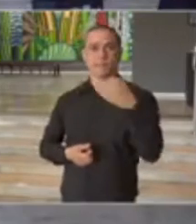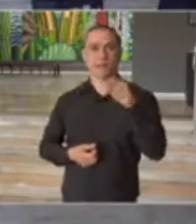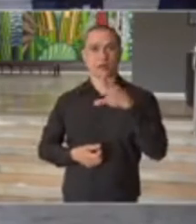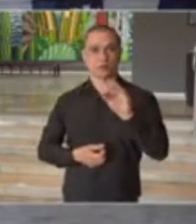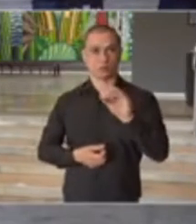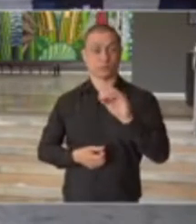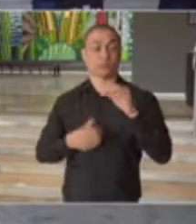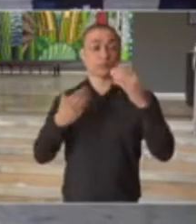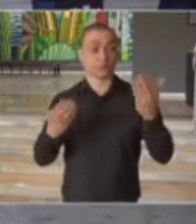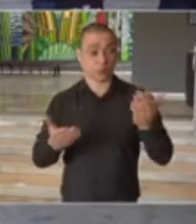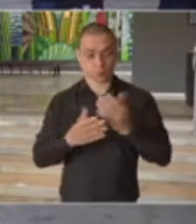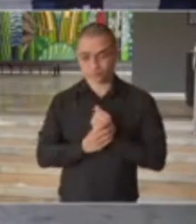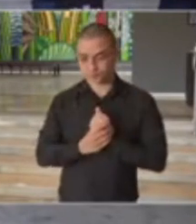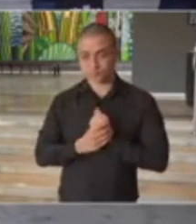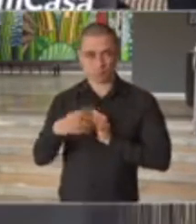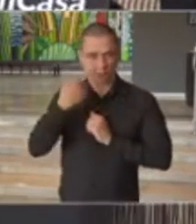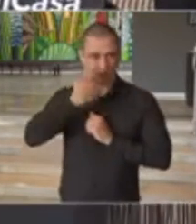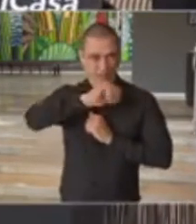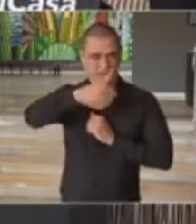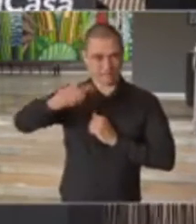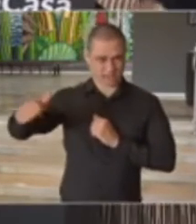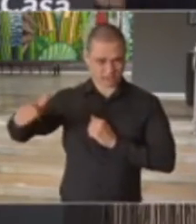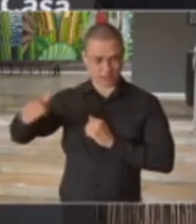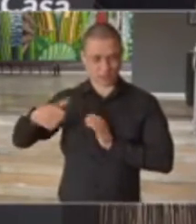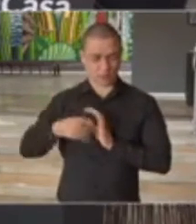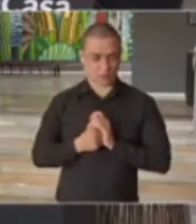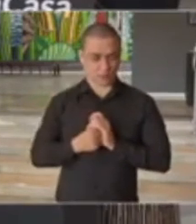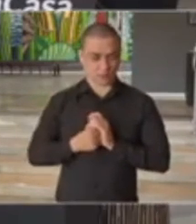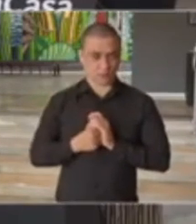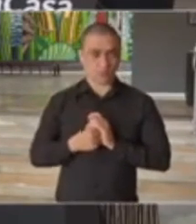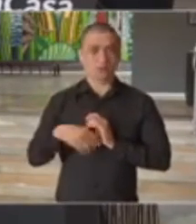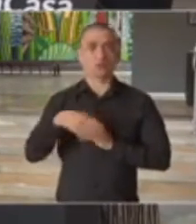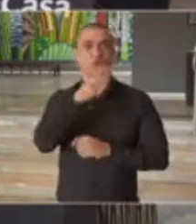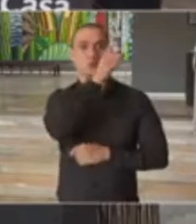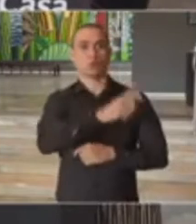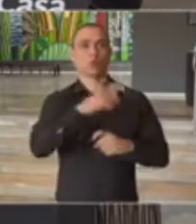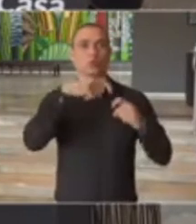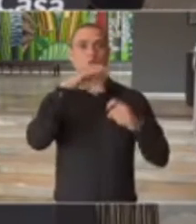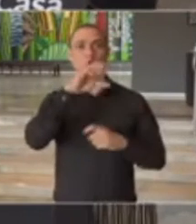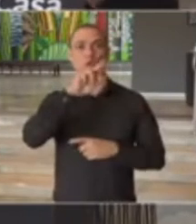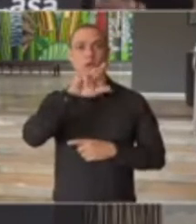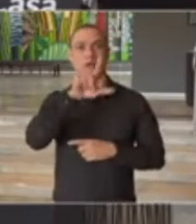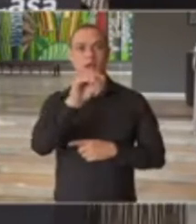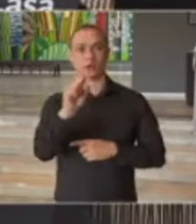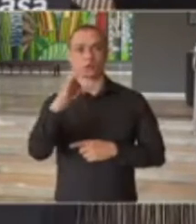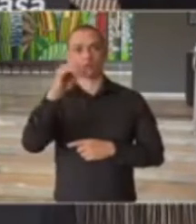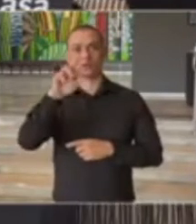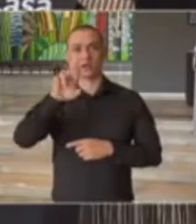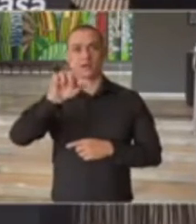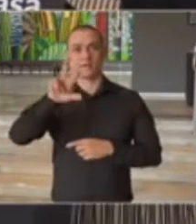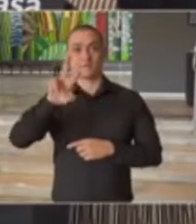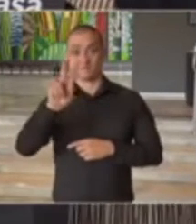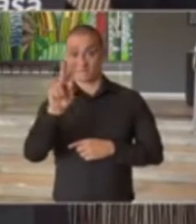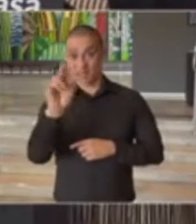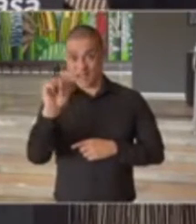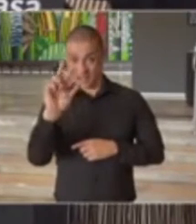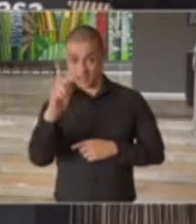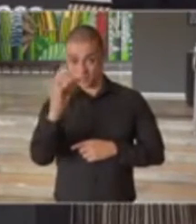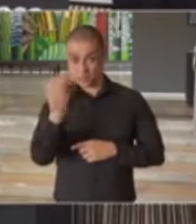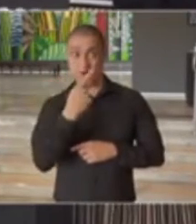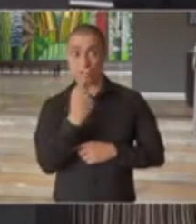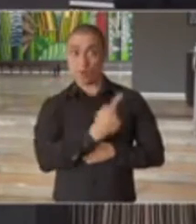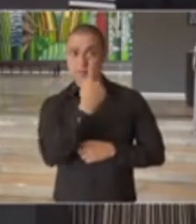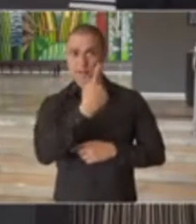Muito bem. Pela avaliação. O doutor Carlos Carvalho, dentro disso, delimitou que nas